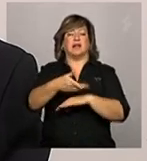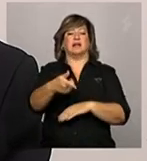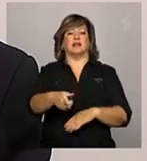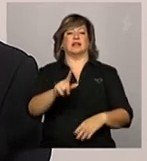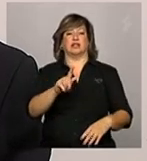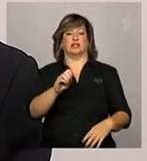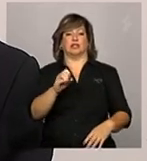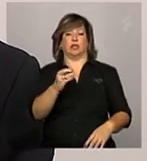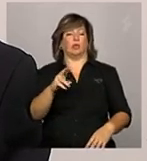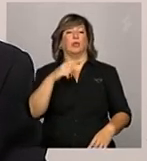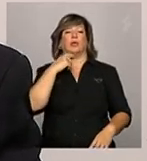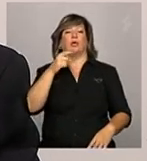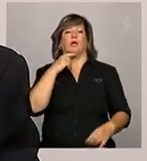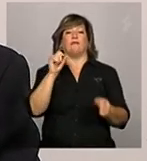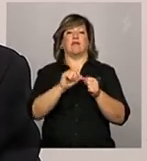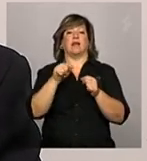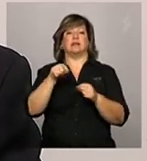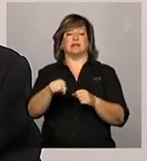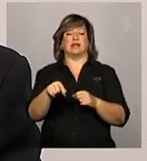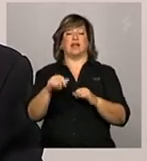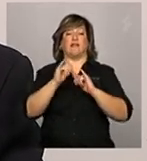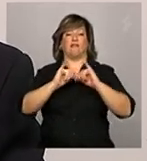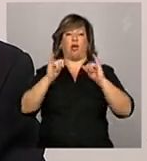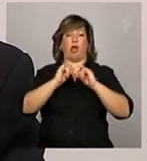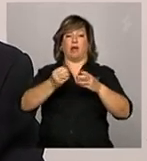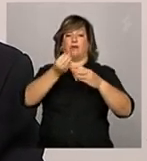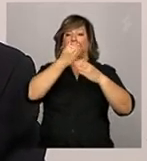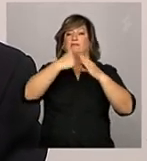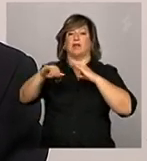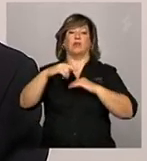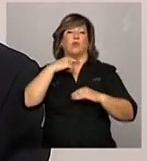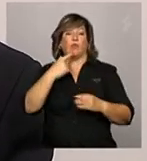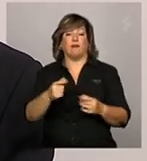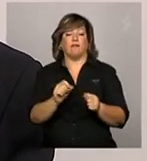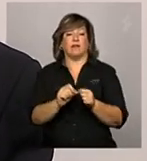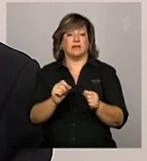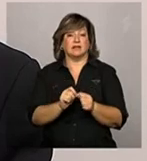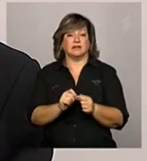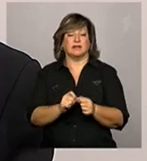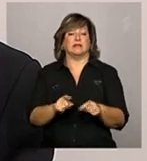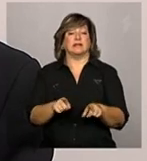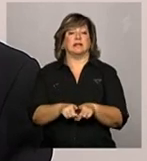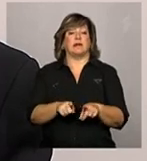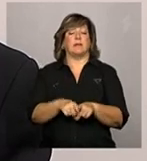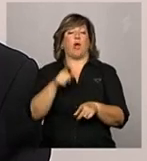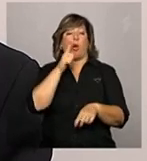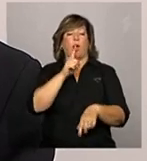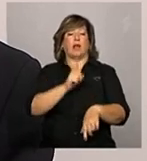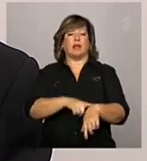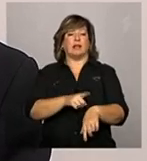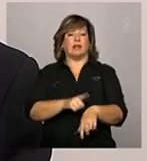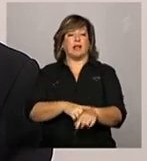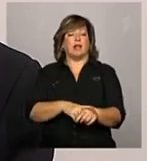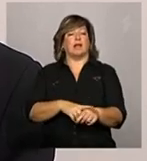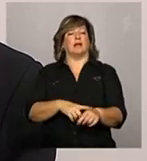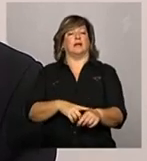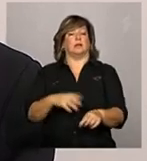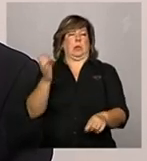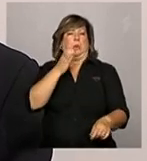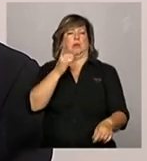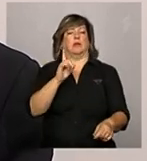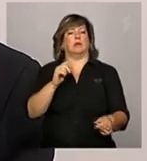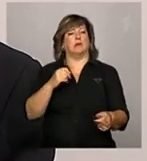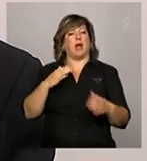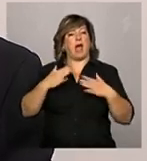o envio dessas informações, né? E também para deixar um tempo adequado, mais adequado para o